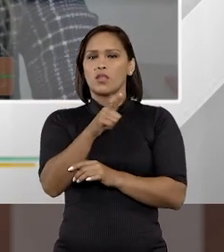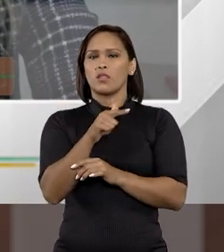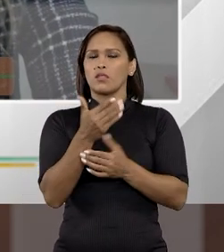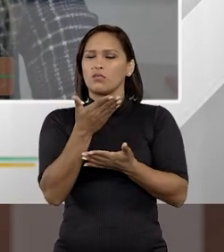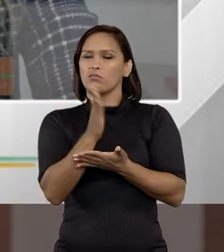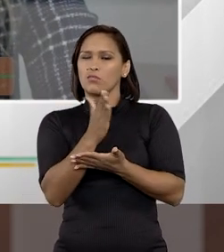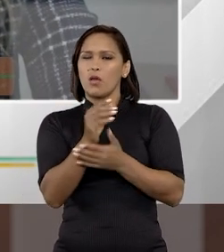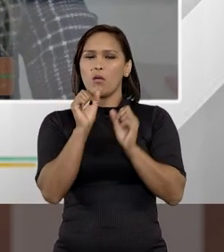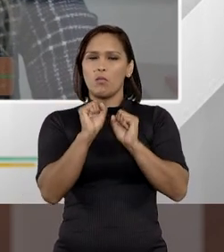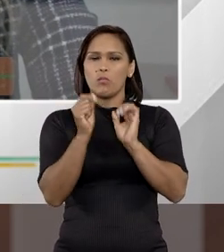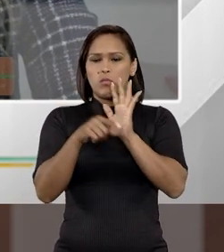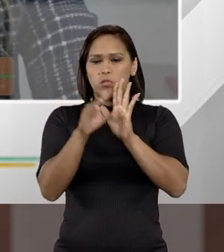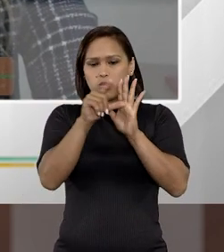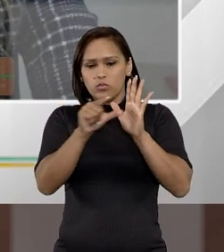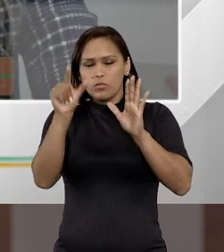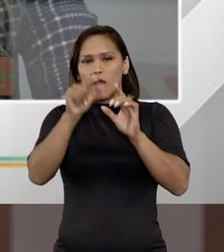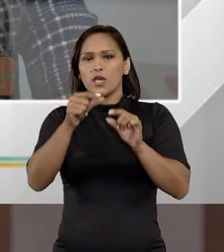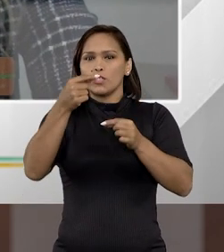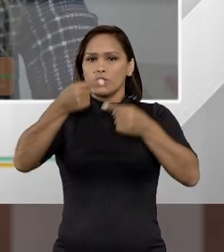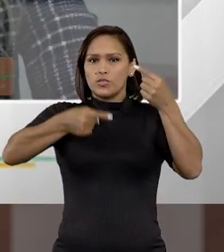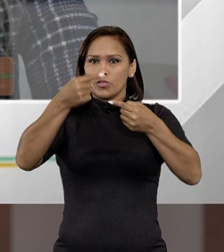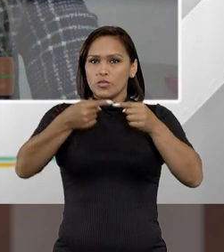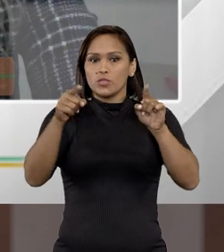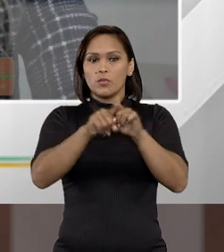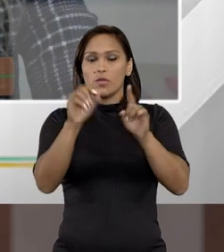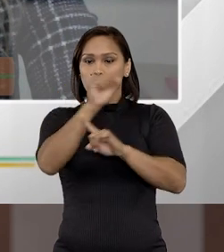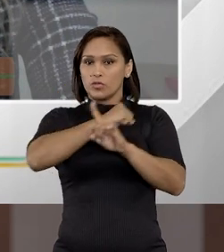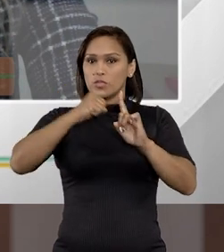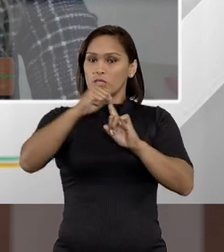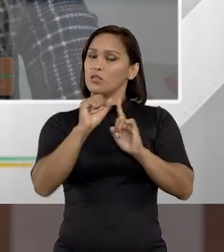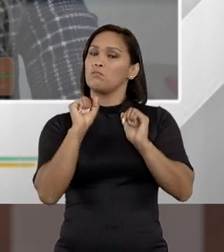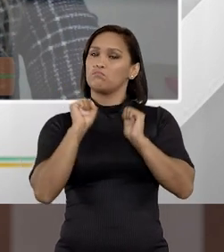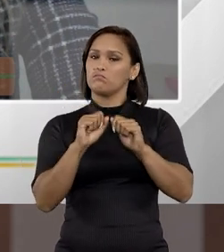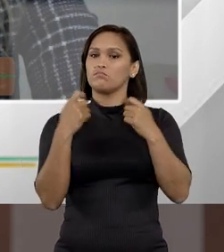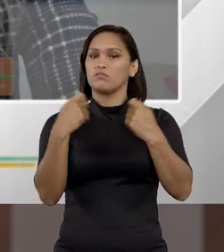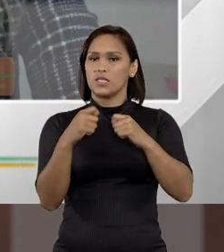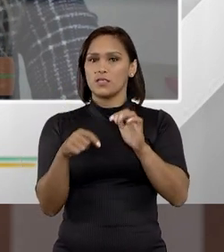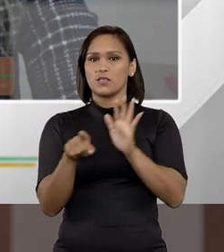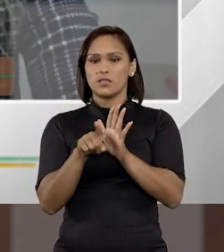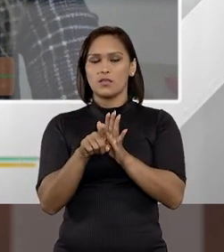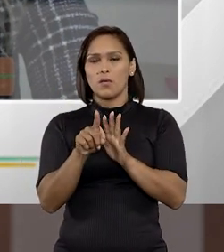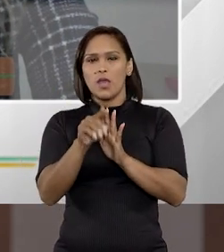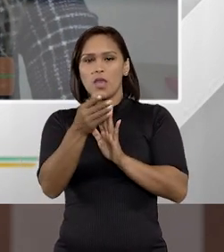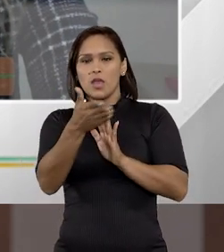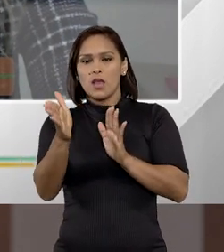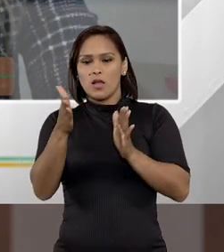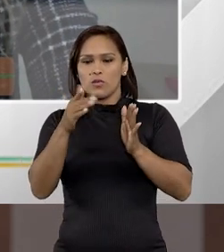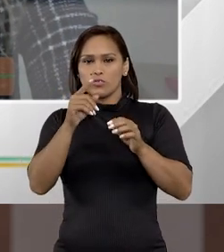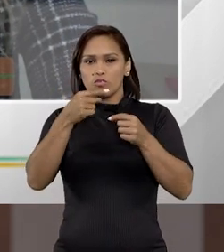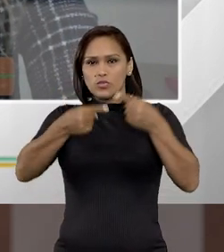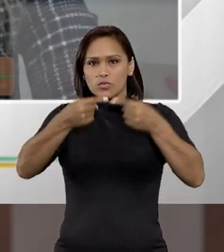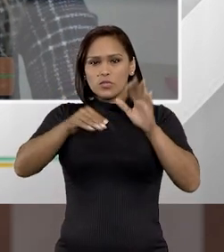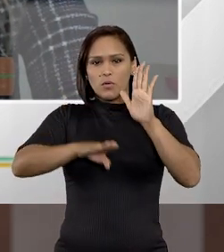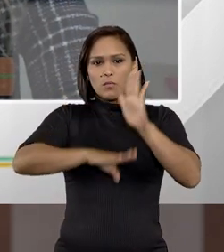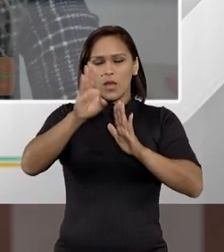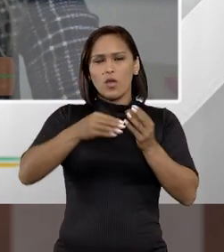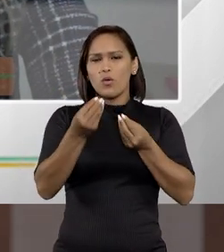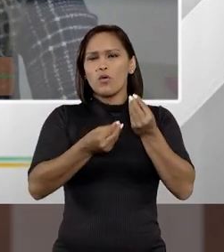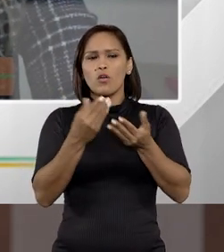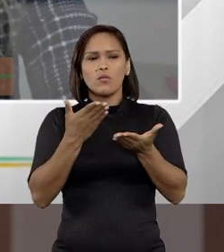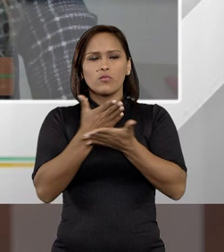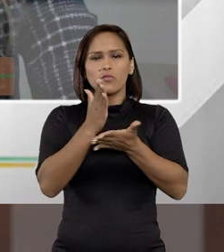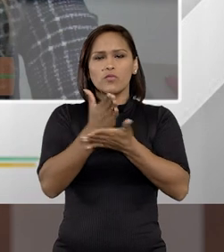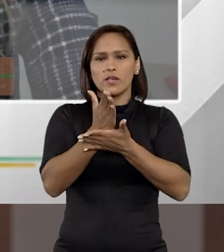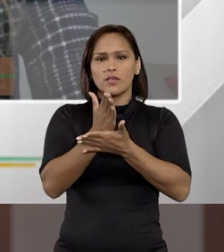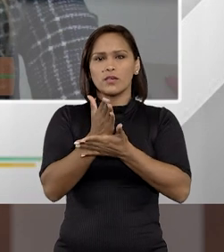talvez esse fato pudesse ser um pouco mais discutido pela sociedade, talvez a gente precisasse, aí, num primeiro momento, de uma discussão maior de como